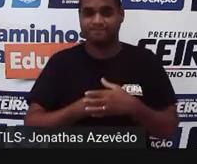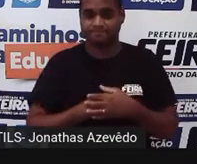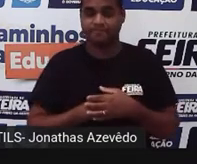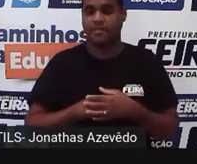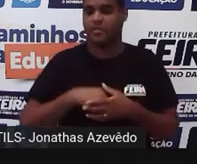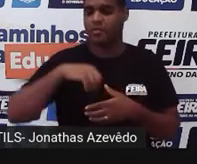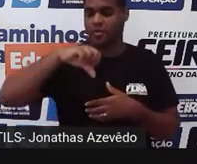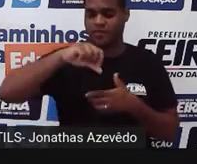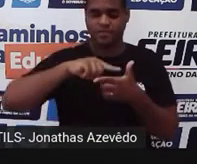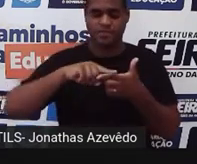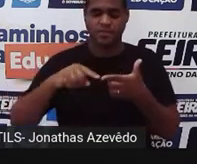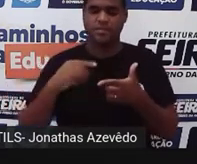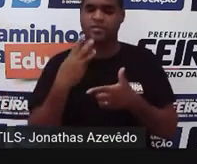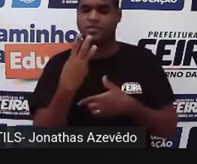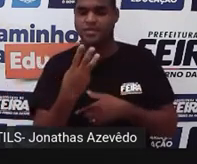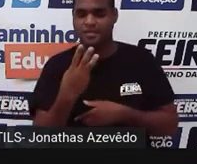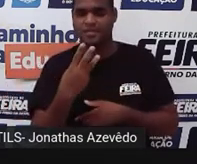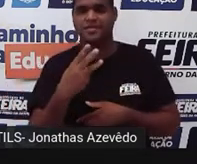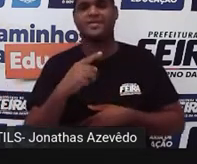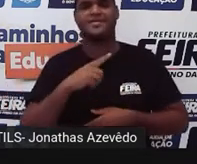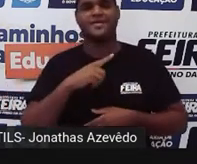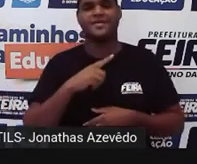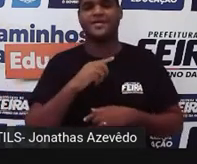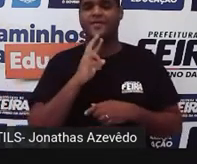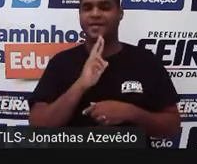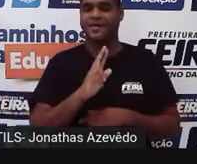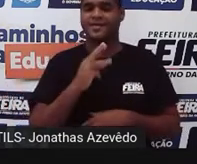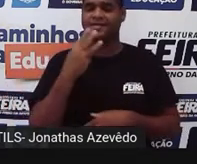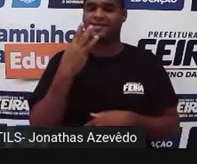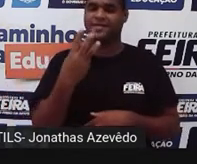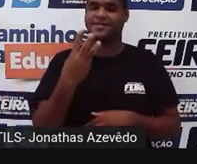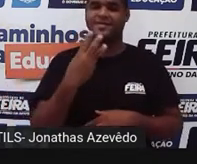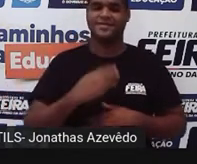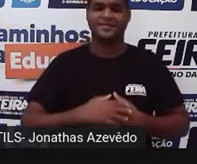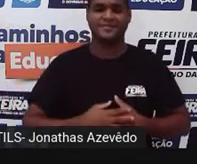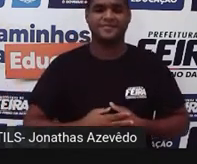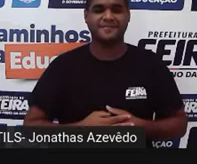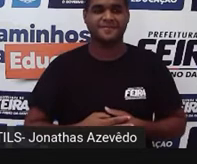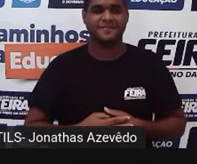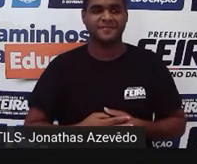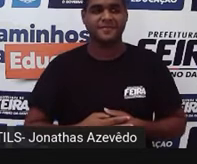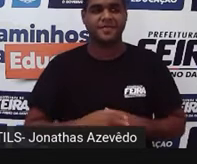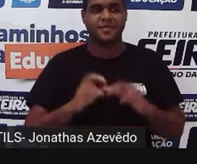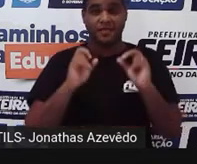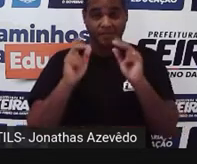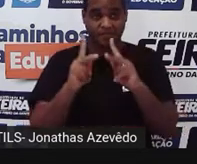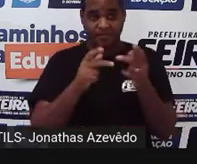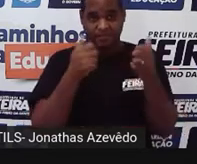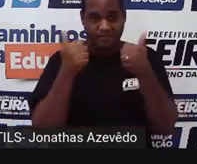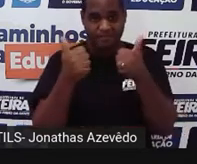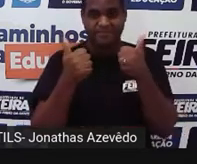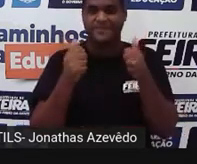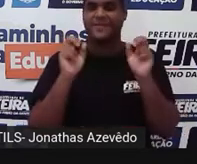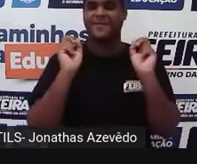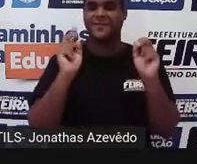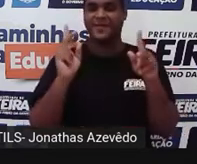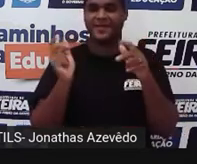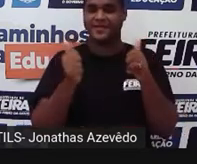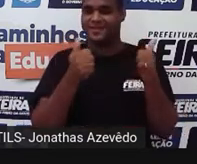números, 9 dividido por 3 é igual a 3. Tá bom? Beleza?